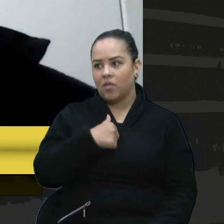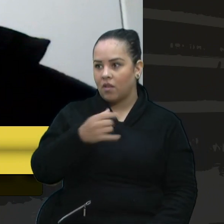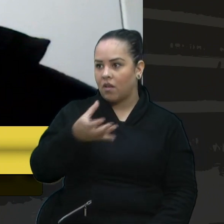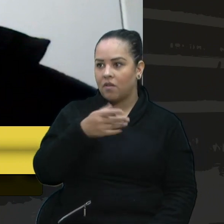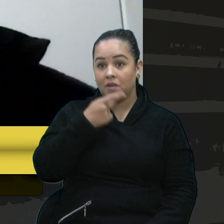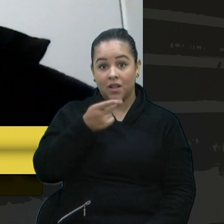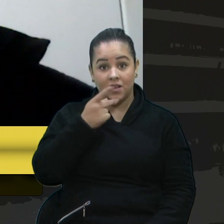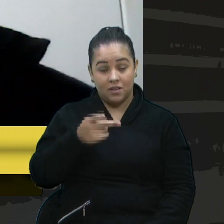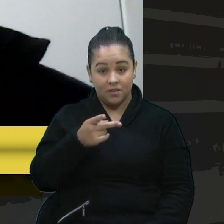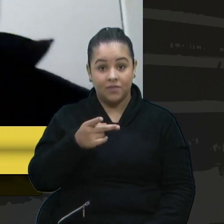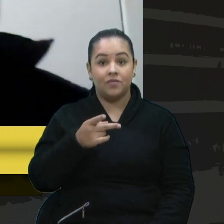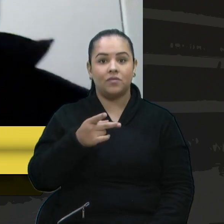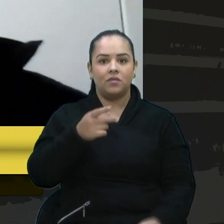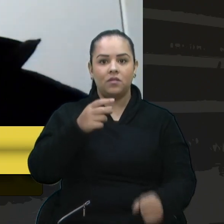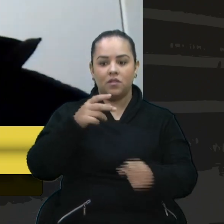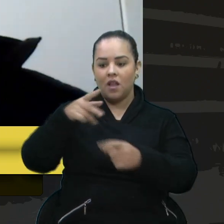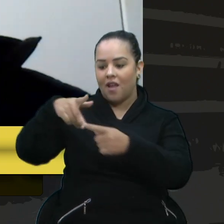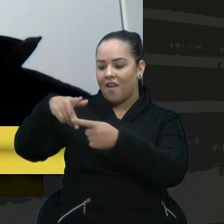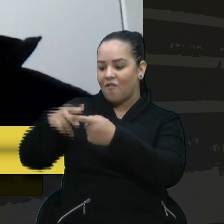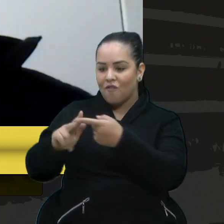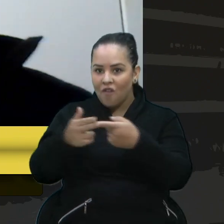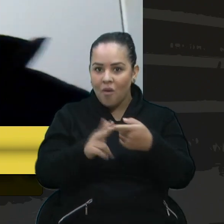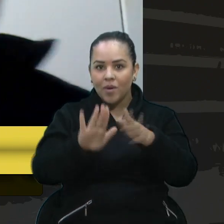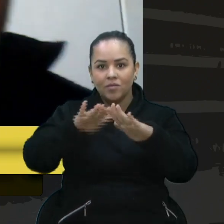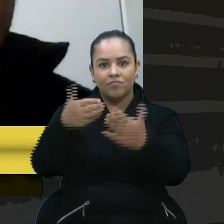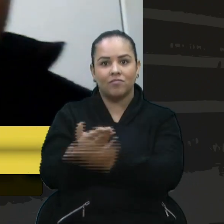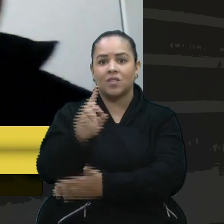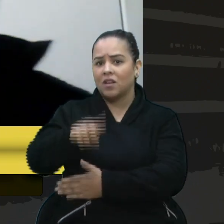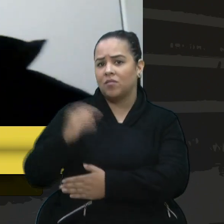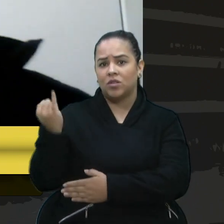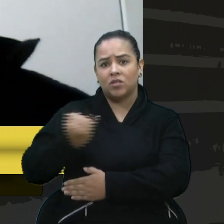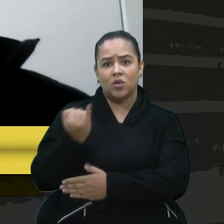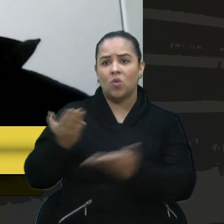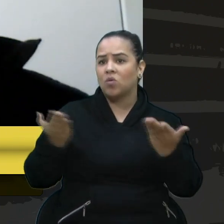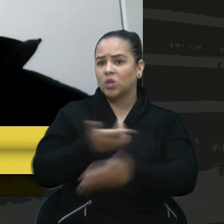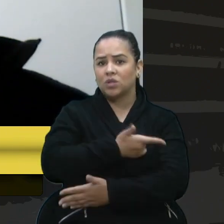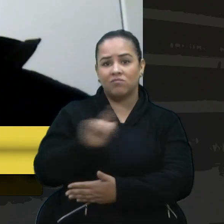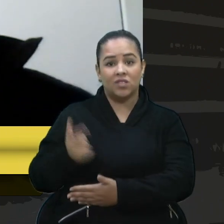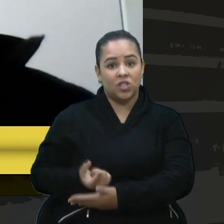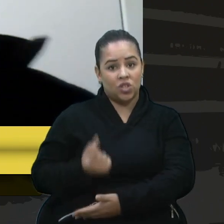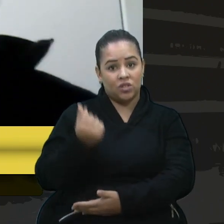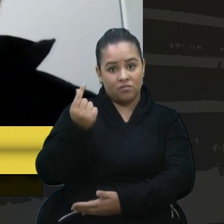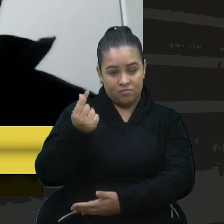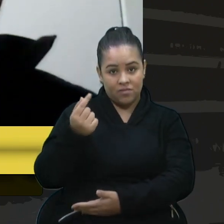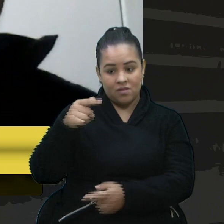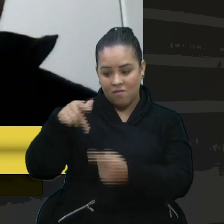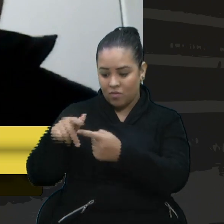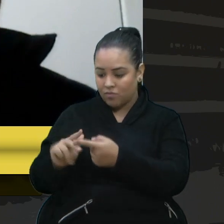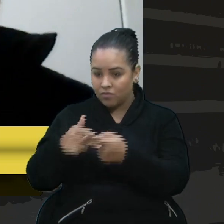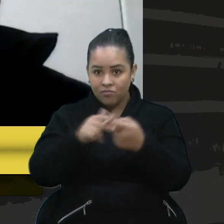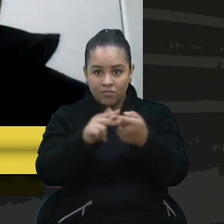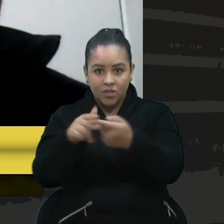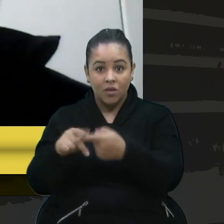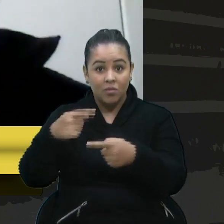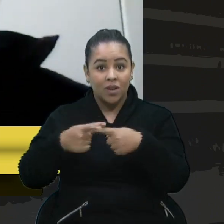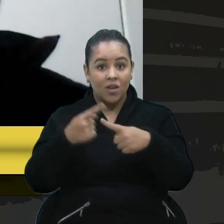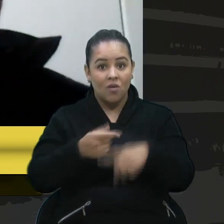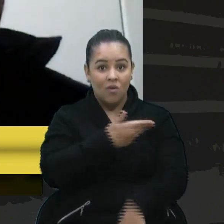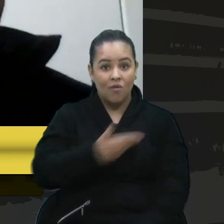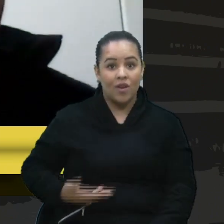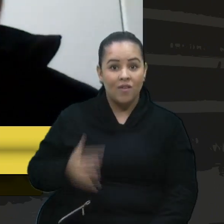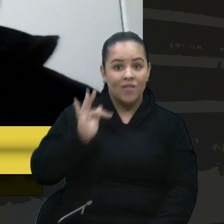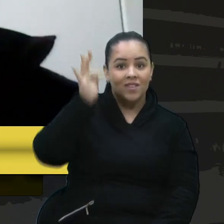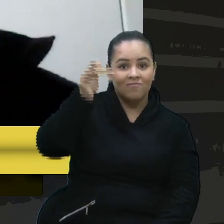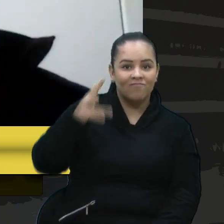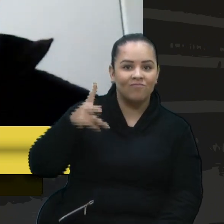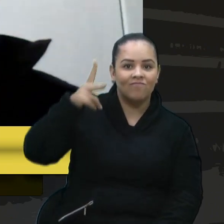escola é fundamental. Hoje não tem dinheiro para reformar a escola, inclusive porque o governo federal cortou os